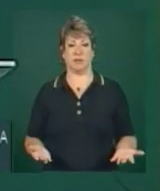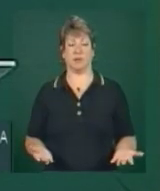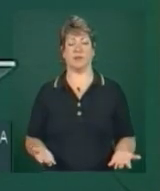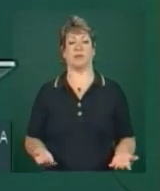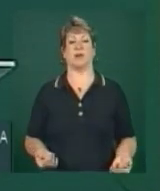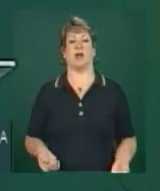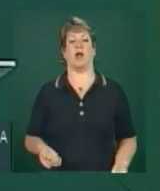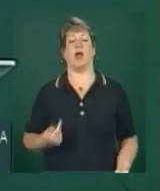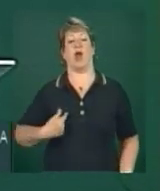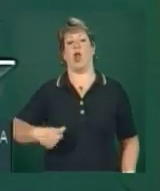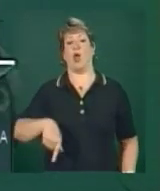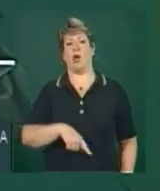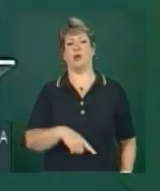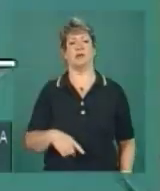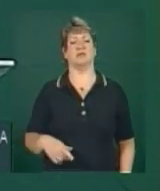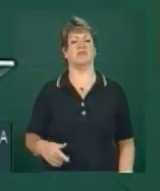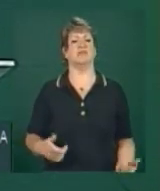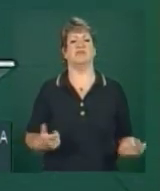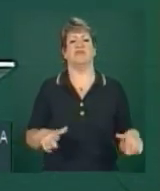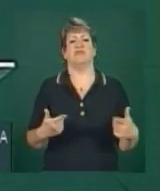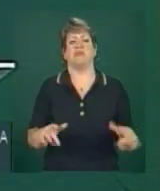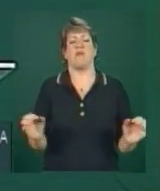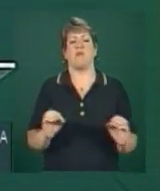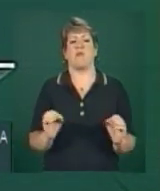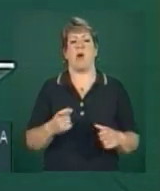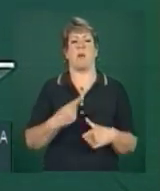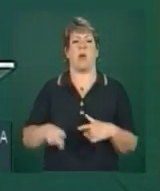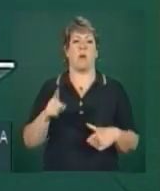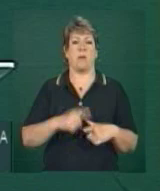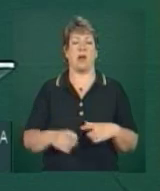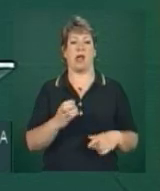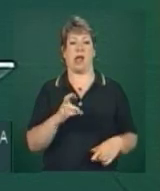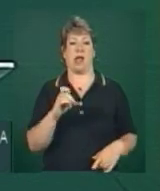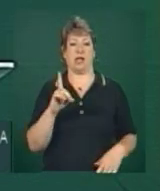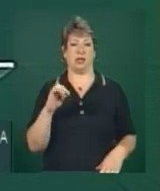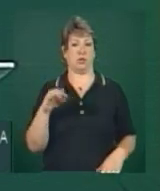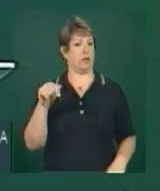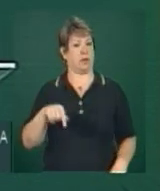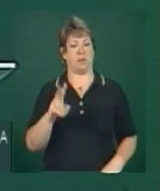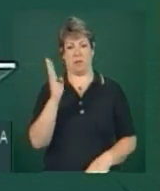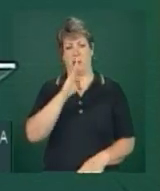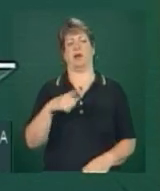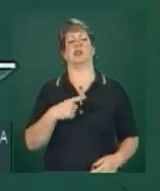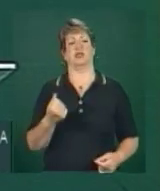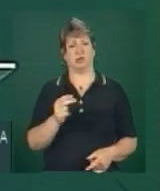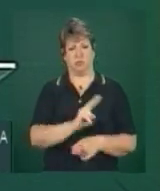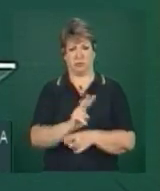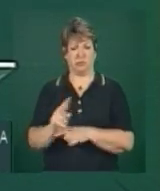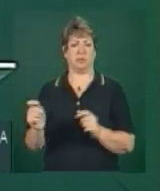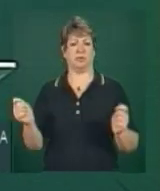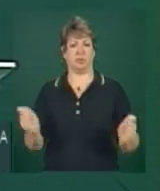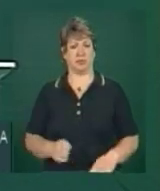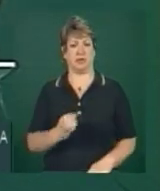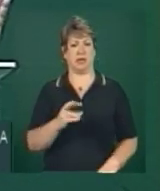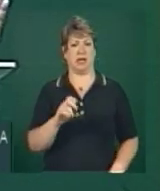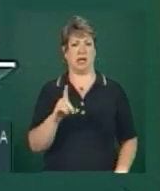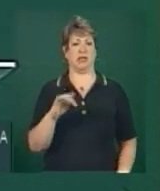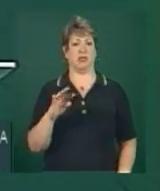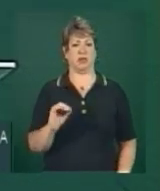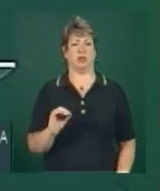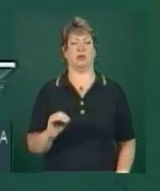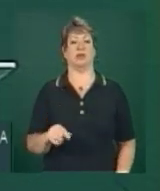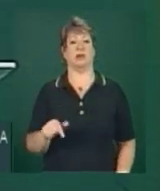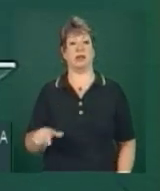nós não teremos nenhum problema com crédito no Brasil. nós temos também bancos